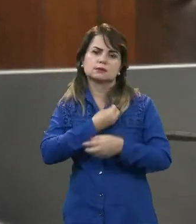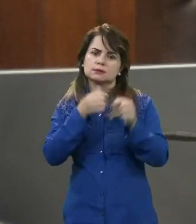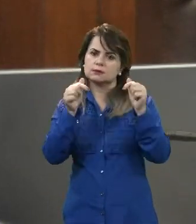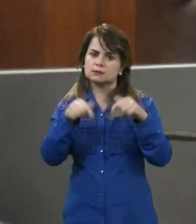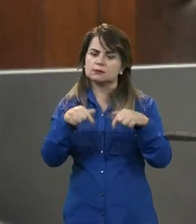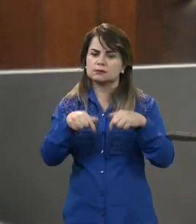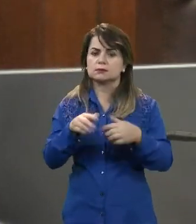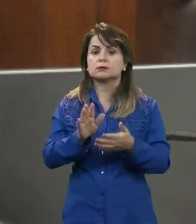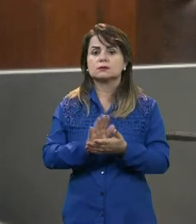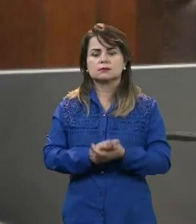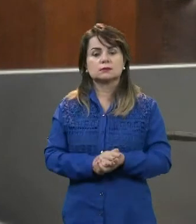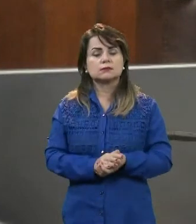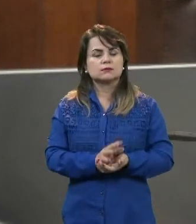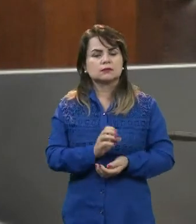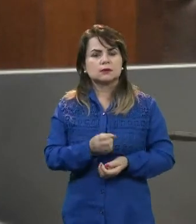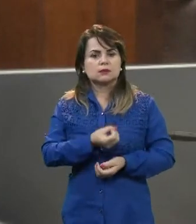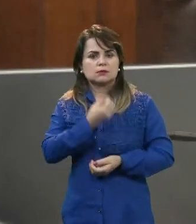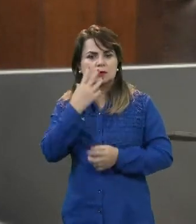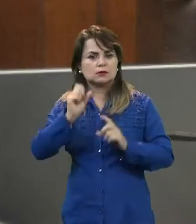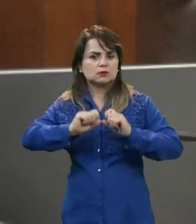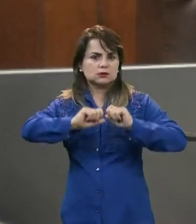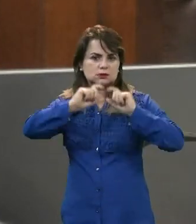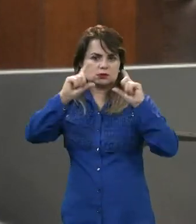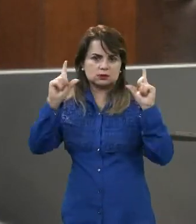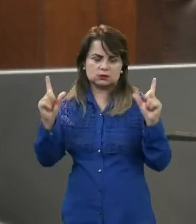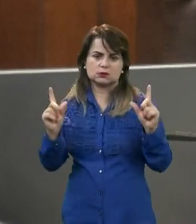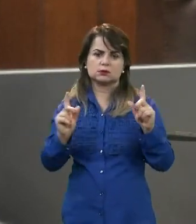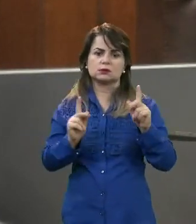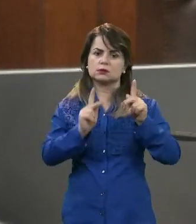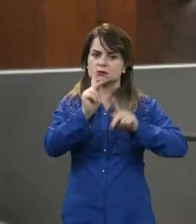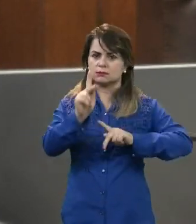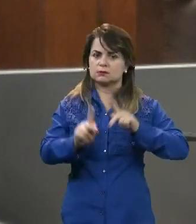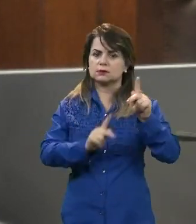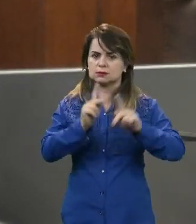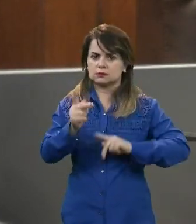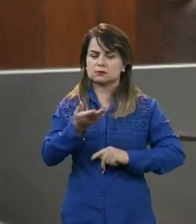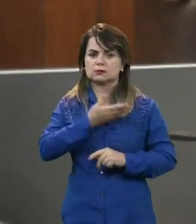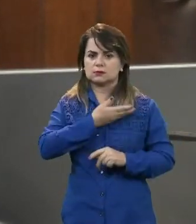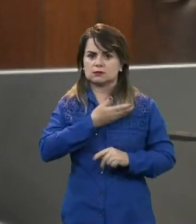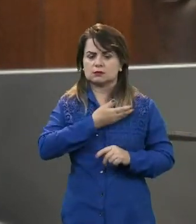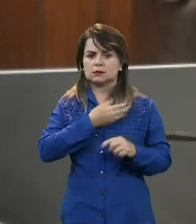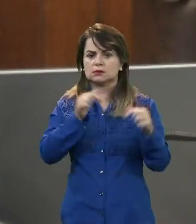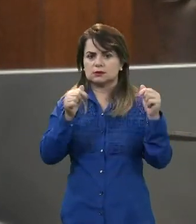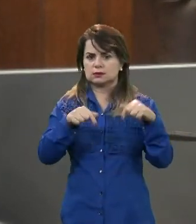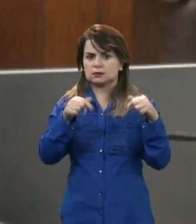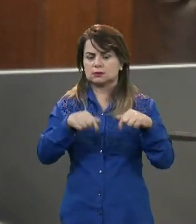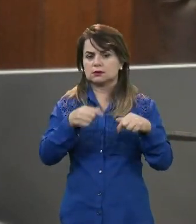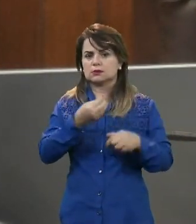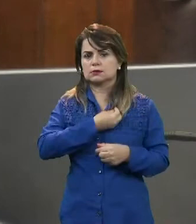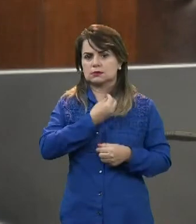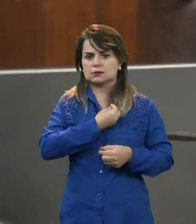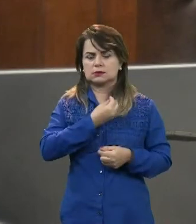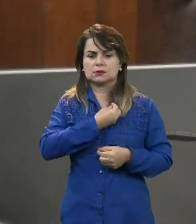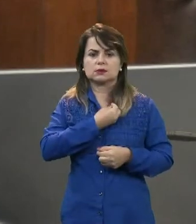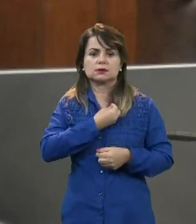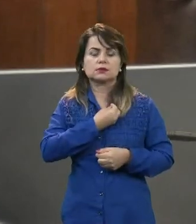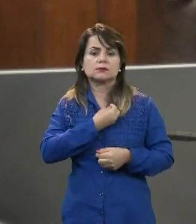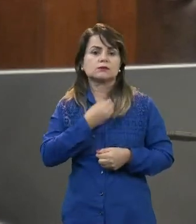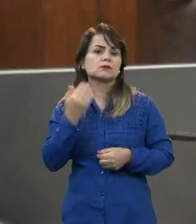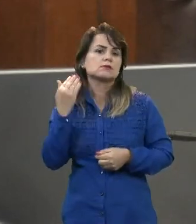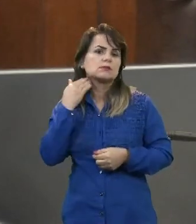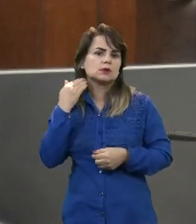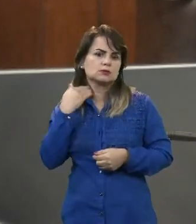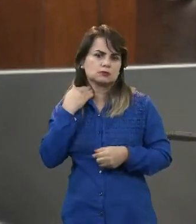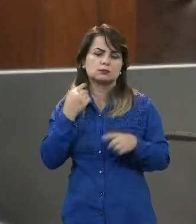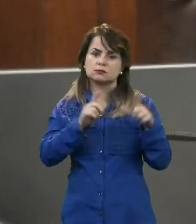Senhor presidente, bom dia, bom dia a mais membros da mesa, colegas bancários. Colegas, porque também fui 39